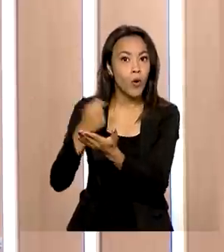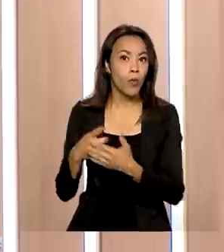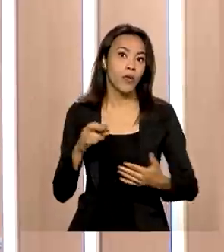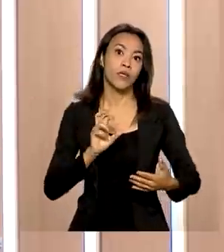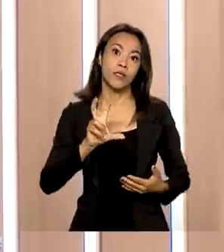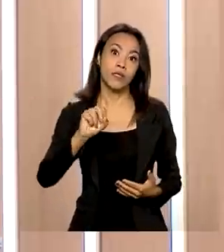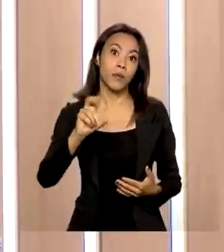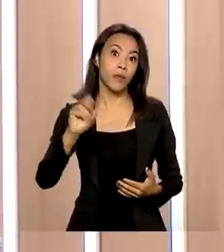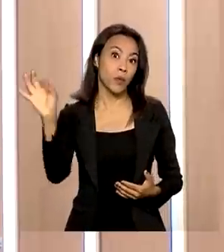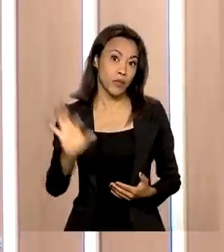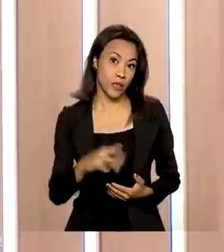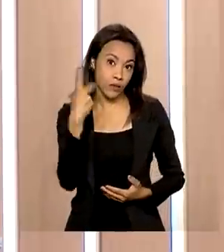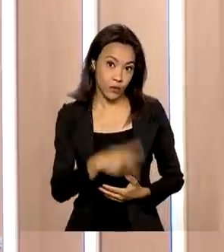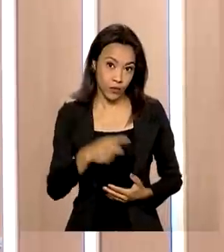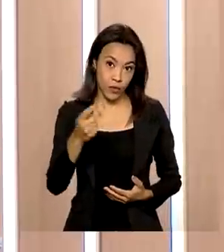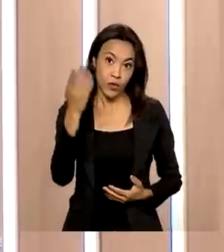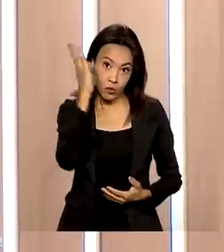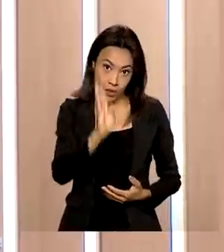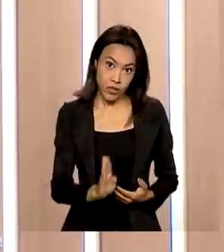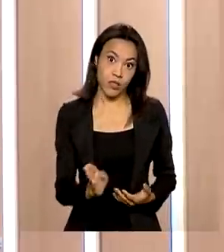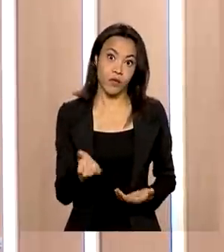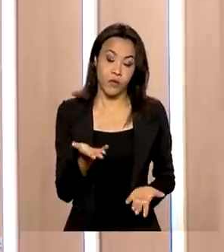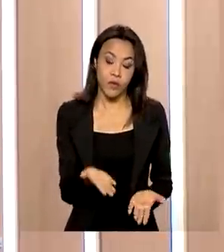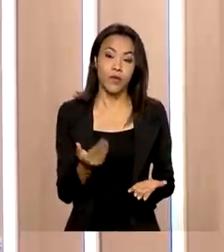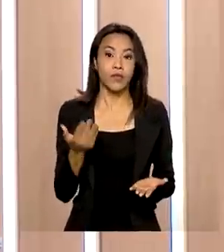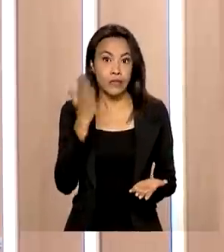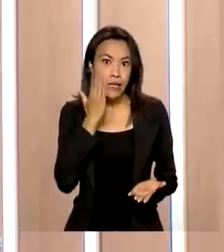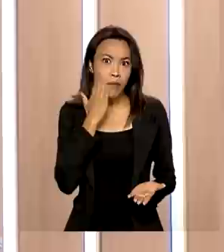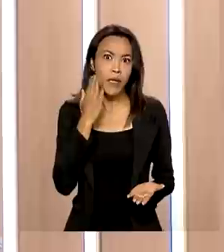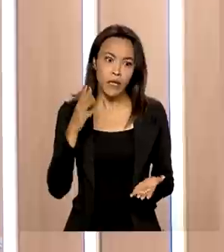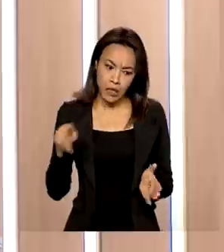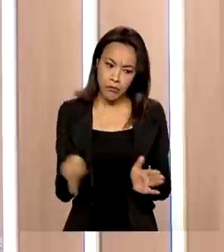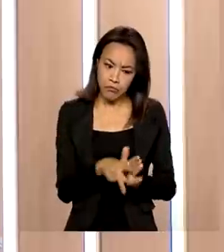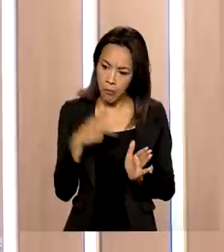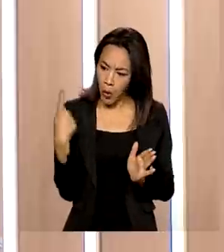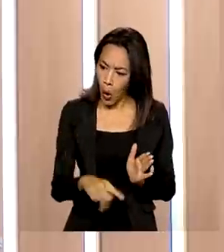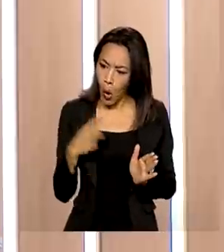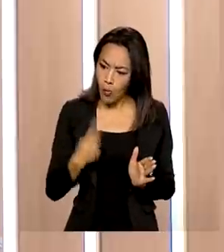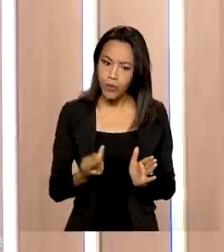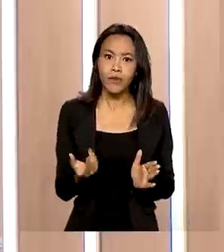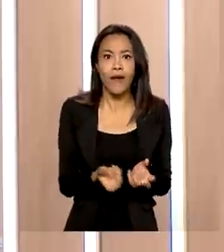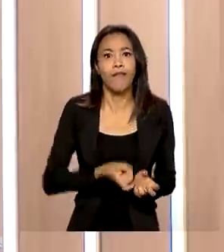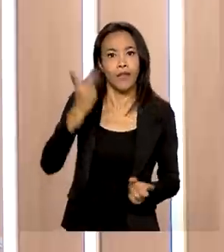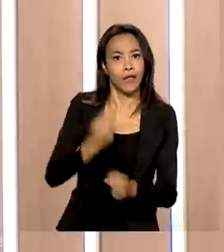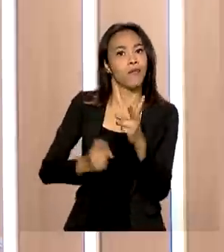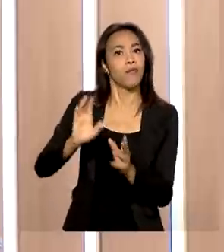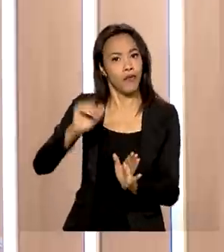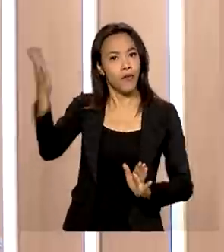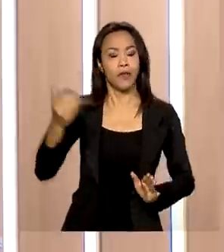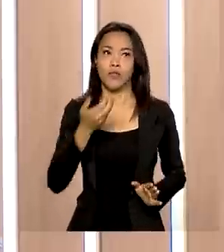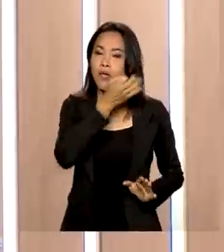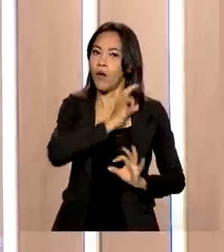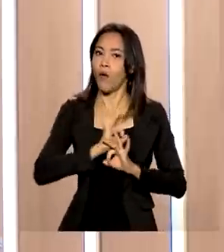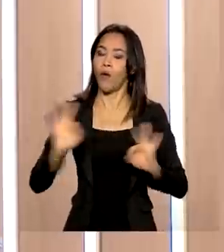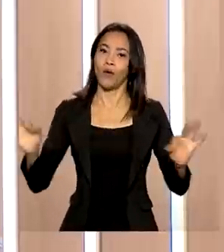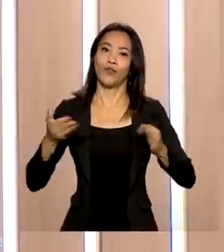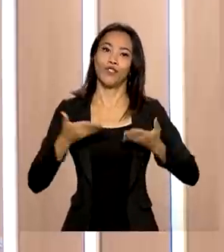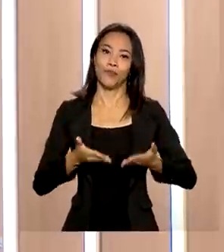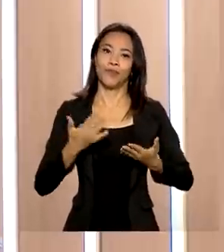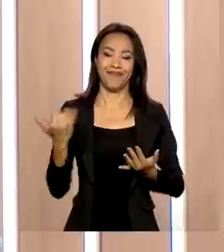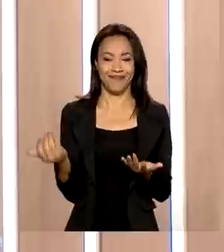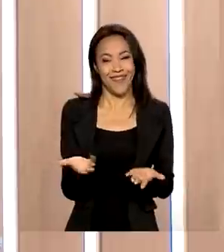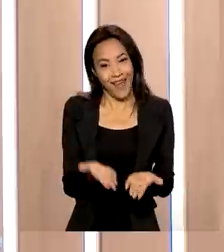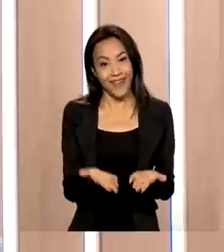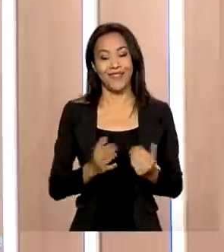cerca de 50% do consumo nacional. Então, saber que o Brasil já está exportando trigo é um ótimo sinal também. Essa informação que nós tínhamos para você